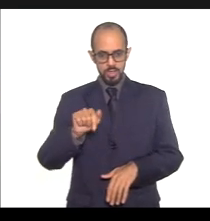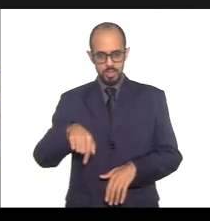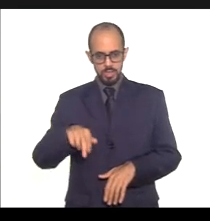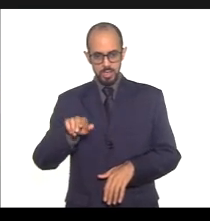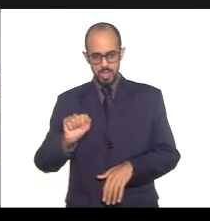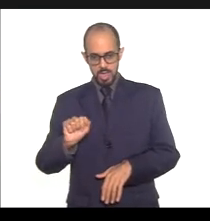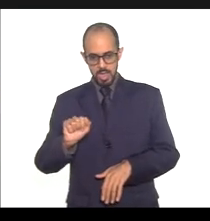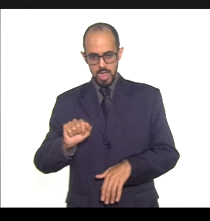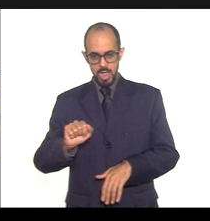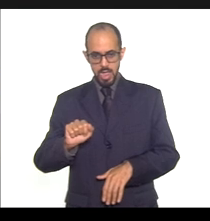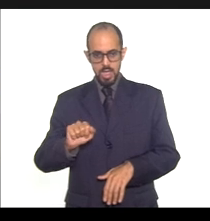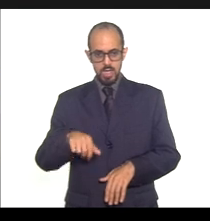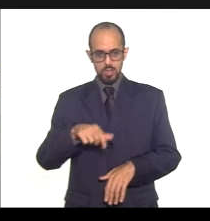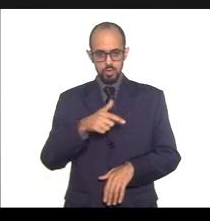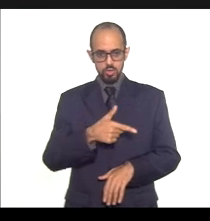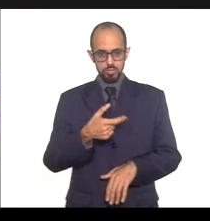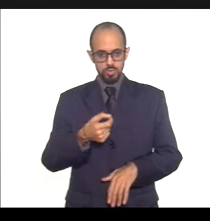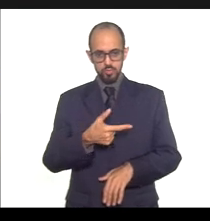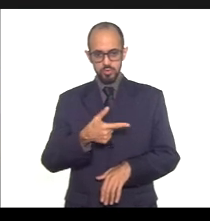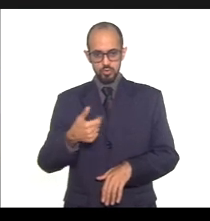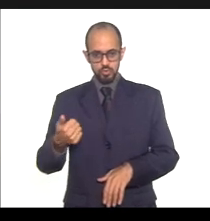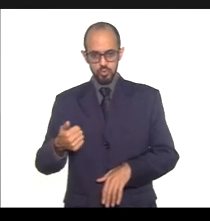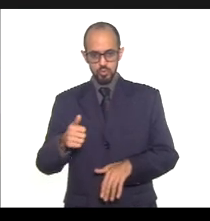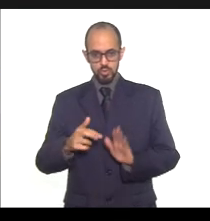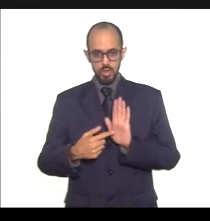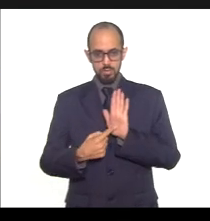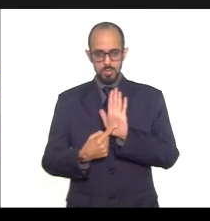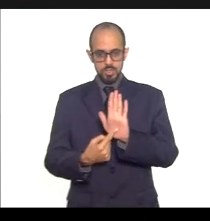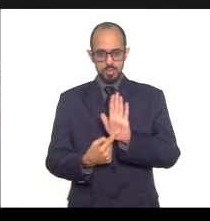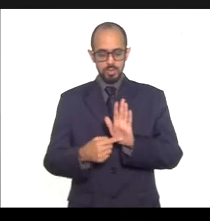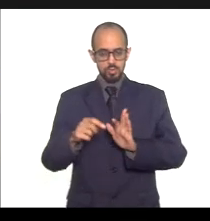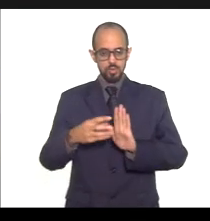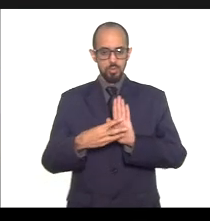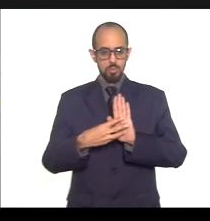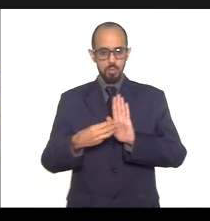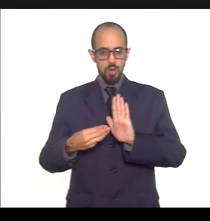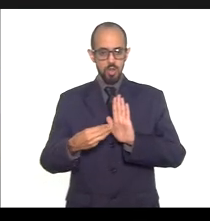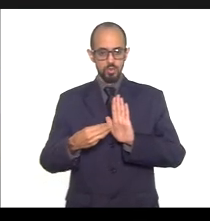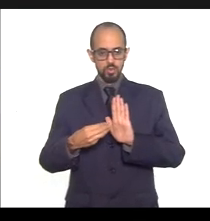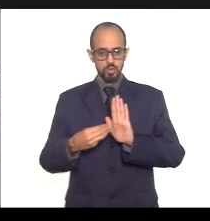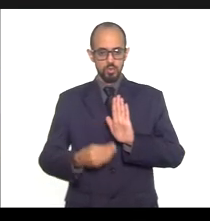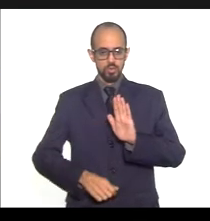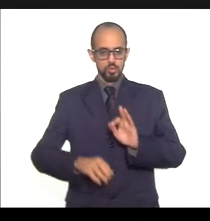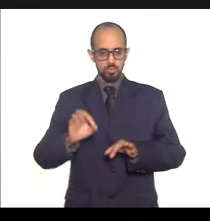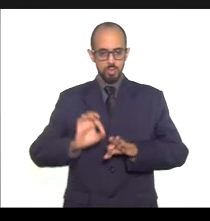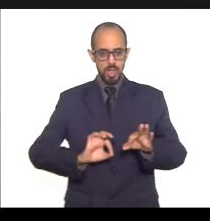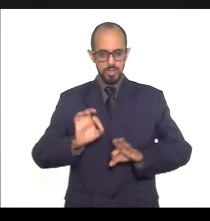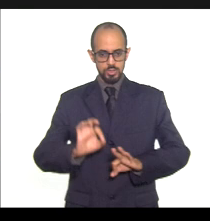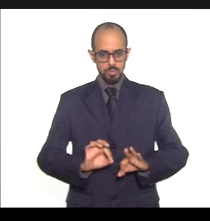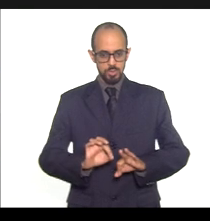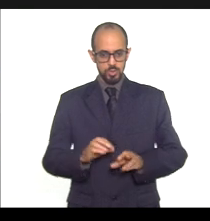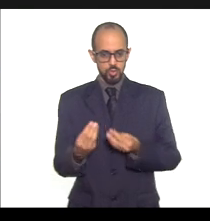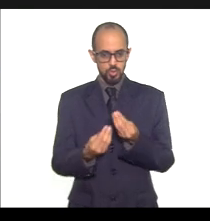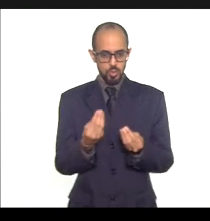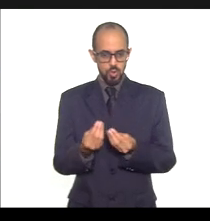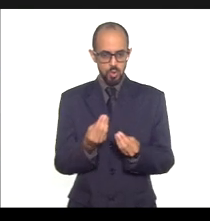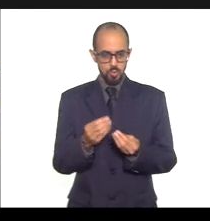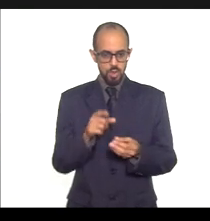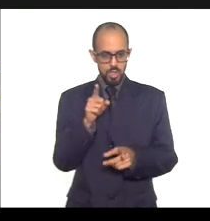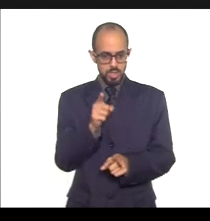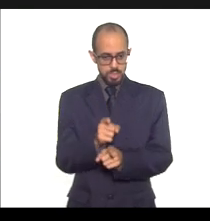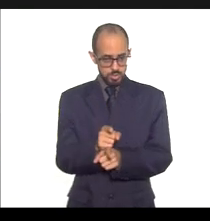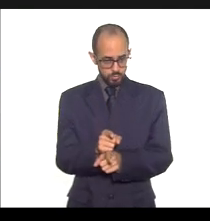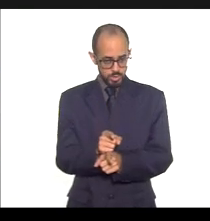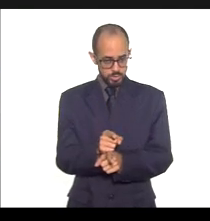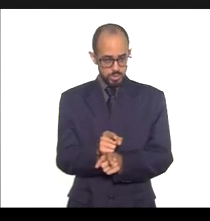apresentadas no Digi-SUS Gestor, módulo Planejamento, DGMT, da seguinte forma. Identificação,